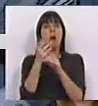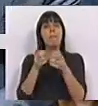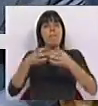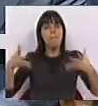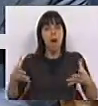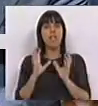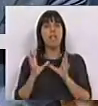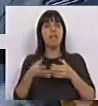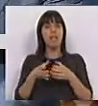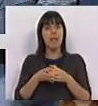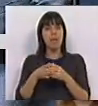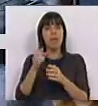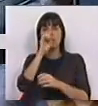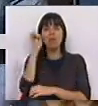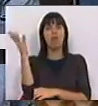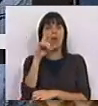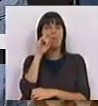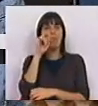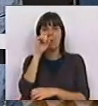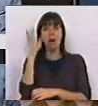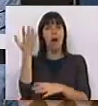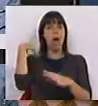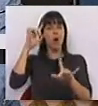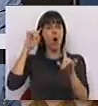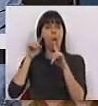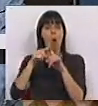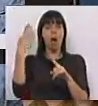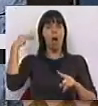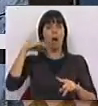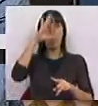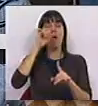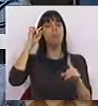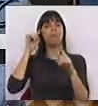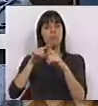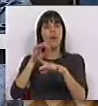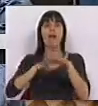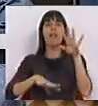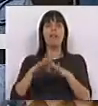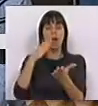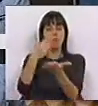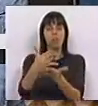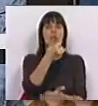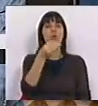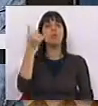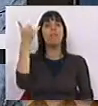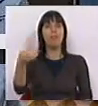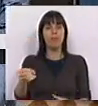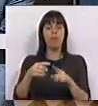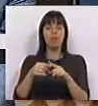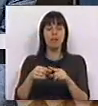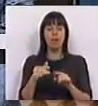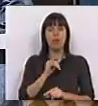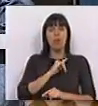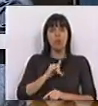aumento das equipas de sapadores florestais. Havia um objetivo do Governo, a concretizar até 2020, de